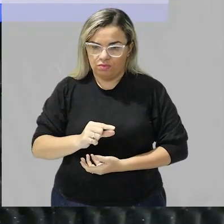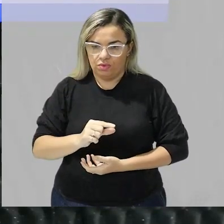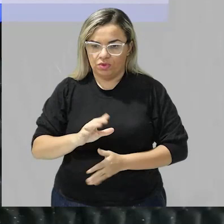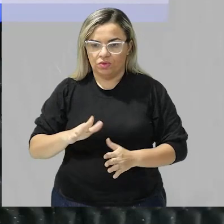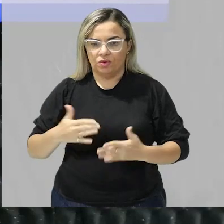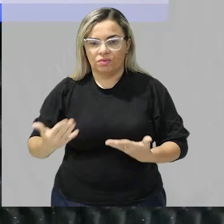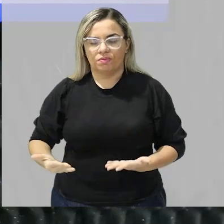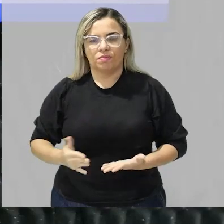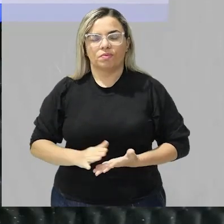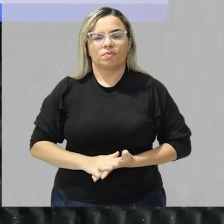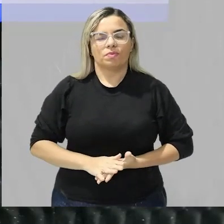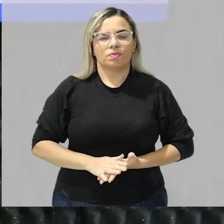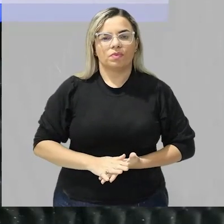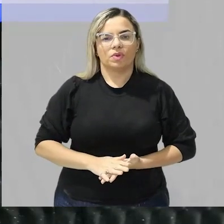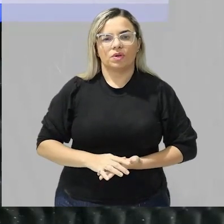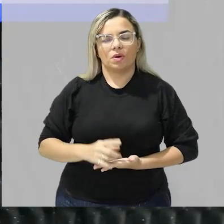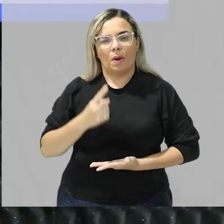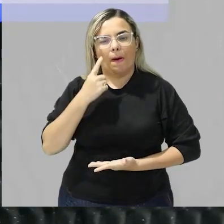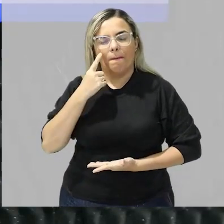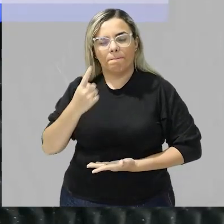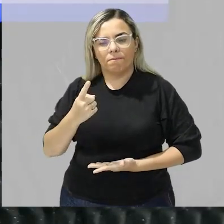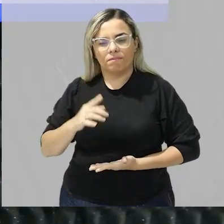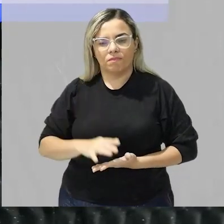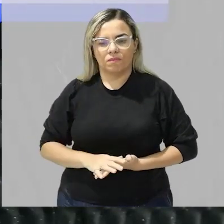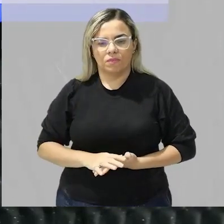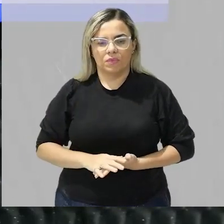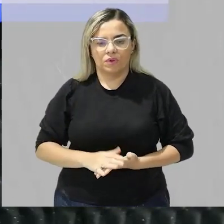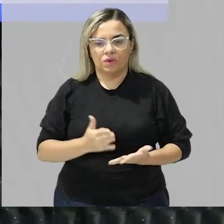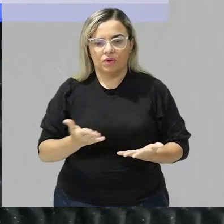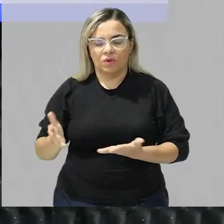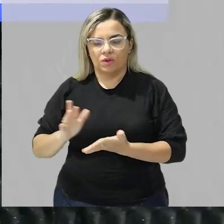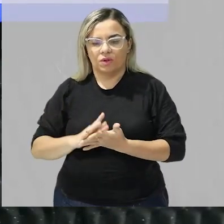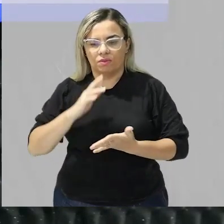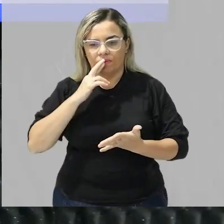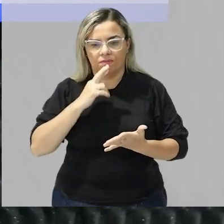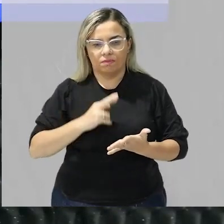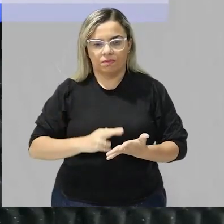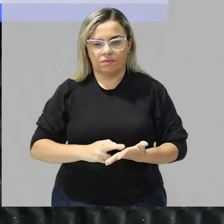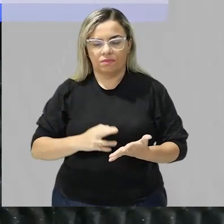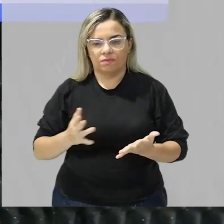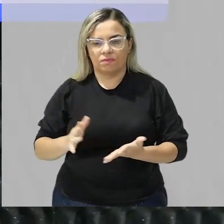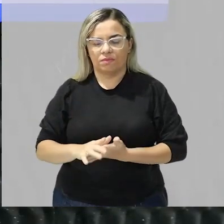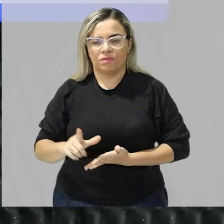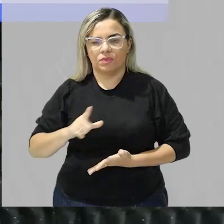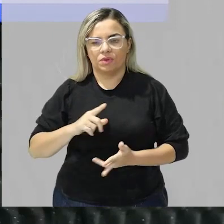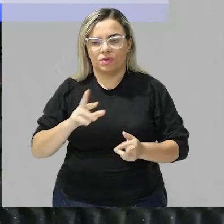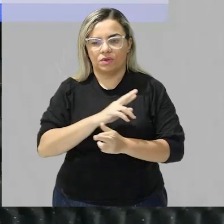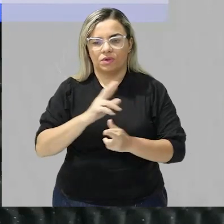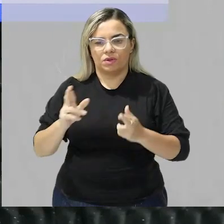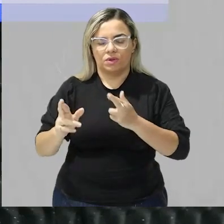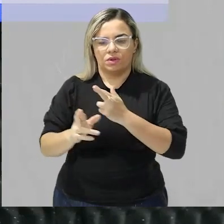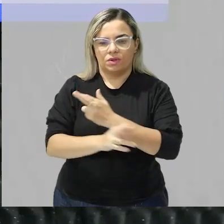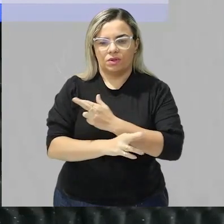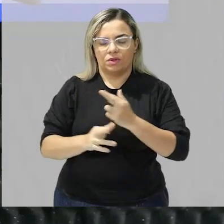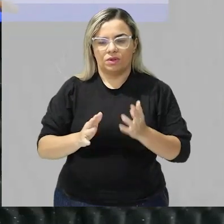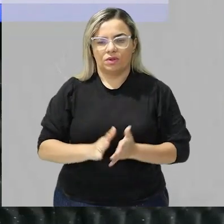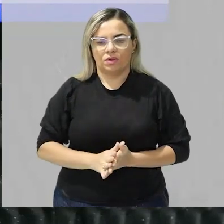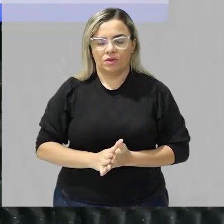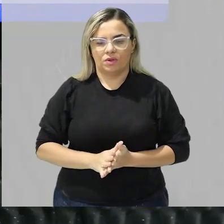concentração de triglicerídeo então a gente vai ver quais desses resultados tem a ver com essa com esse